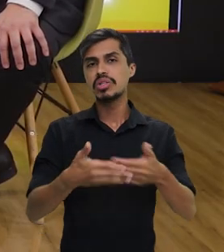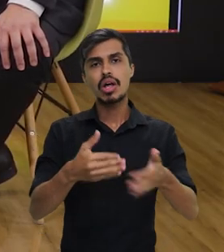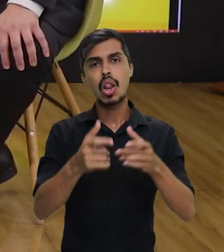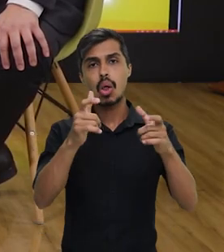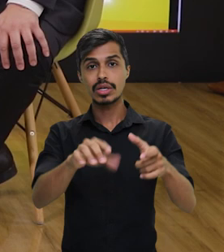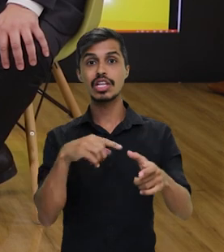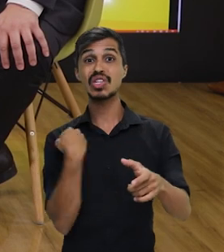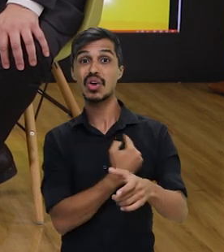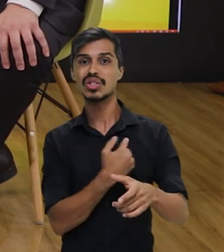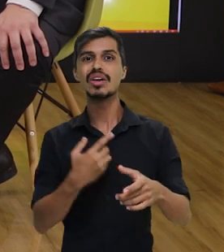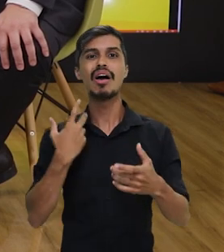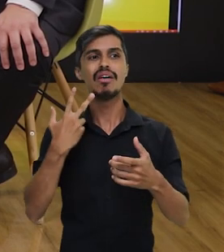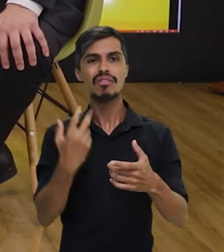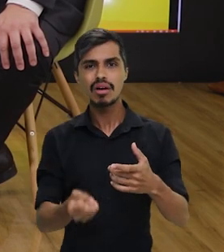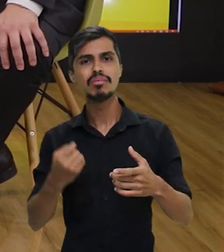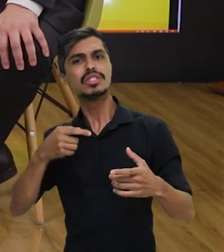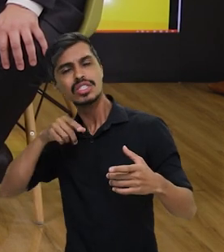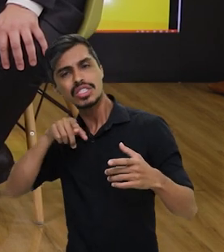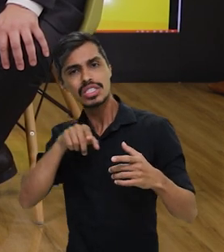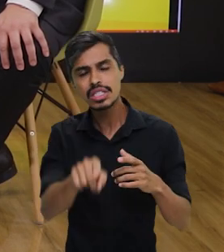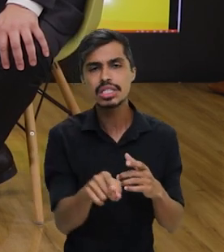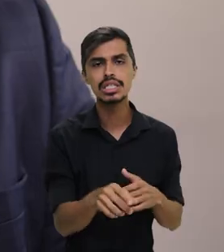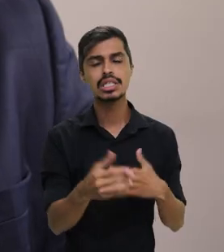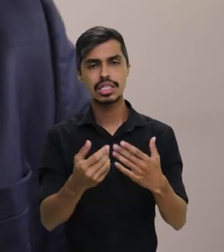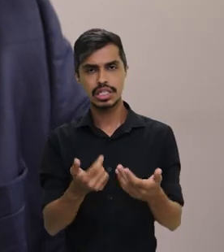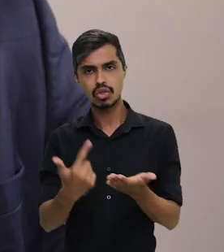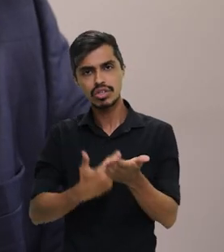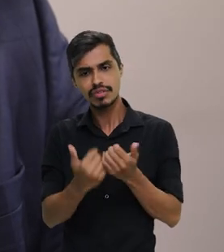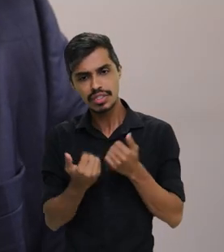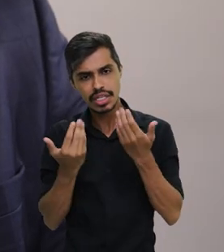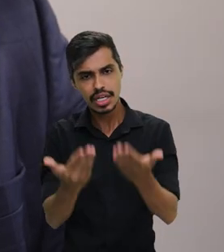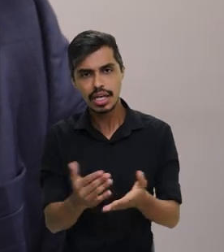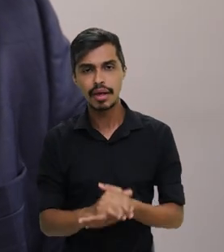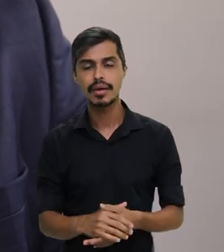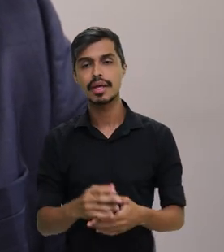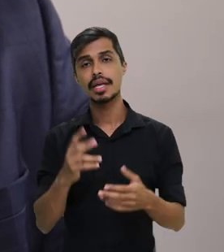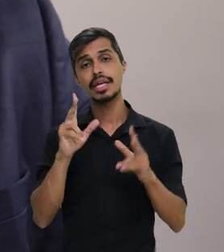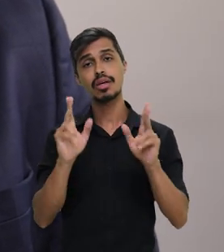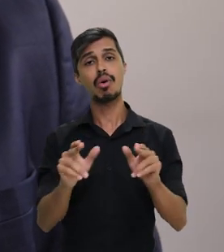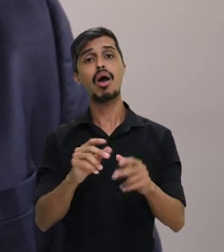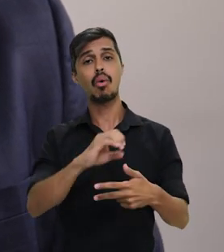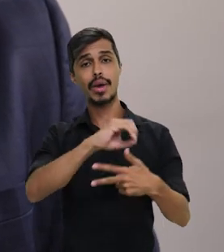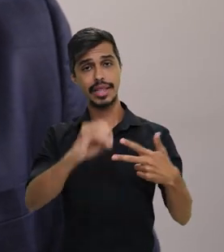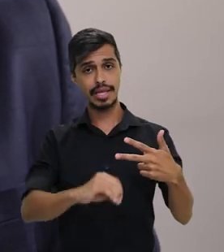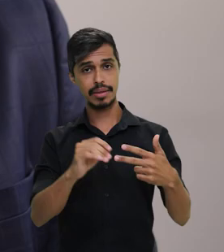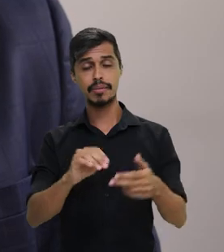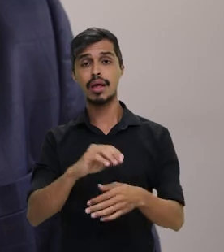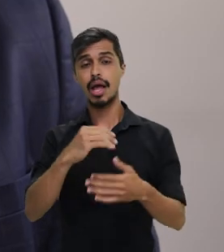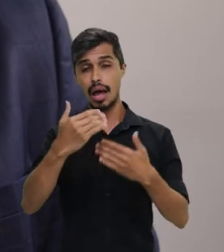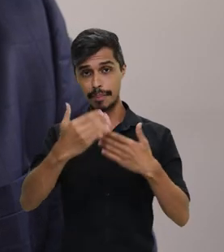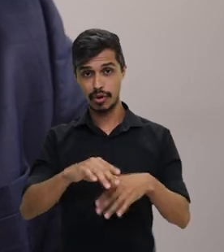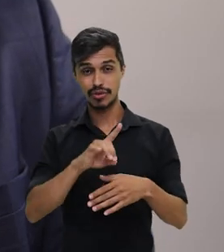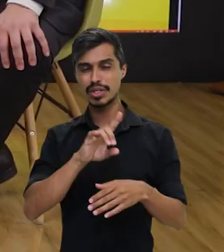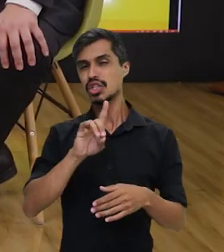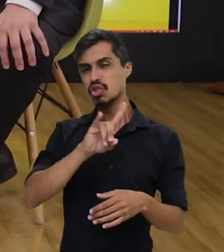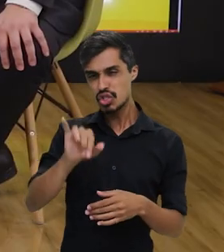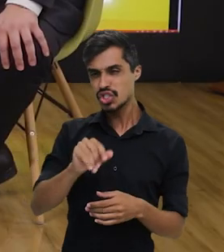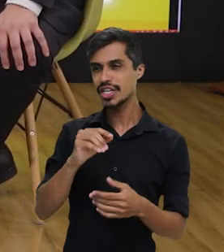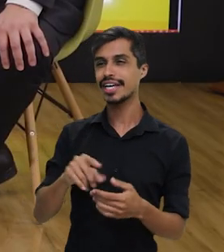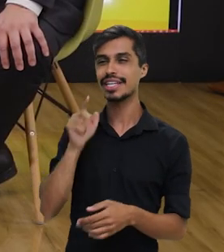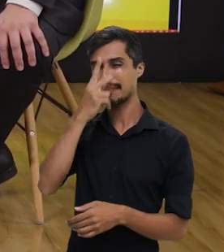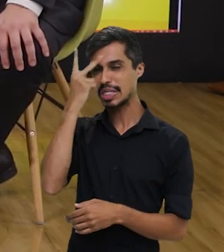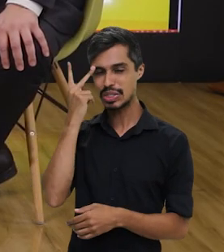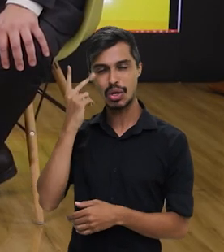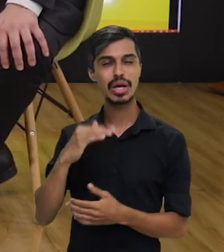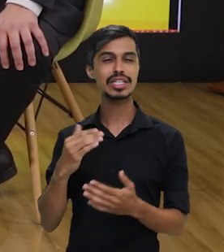esteja. Nós vamos chegar e vamos entregar o livro para a criança. Da mesma forma, o Enem. Se você pegar o Enem, aquele dia que é um terror na vida